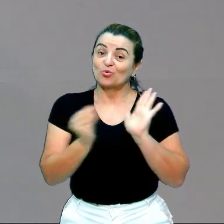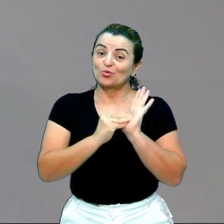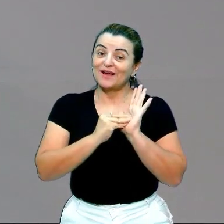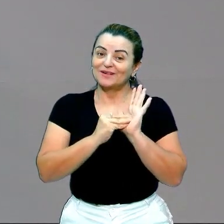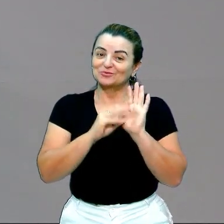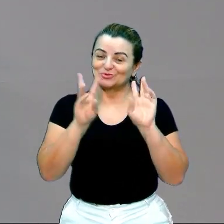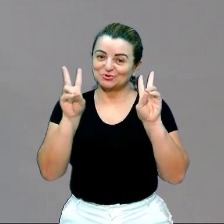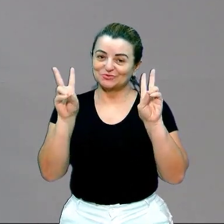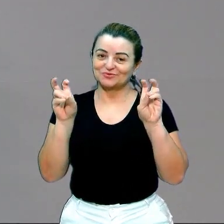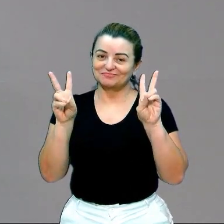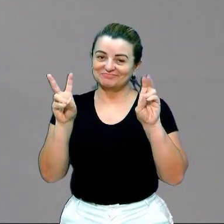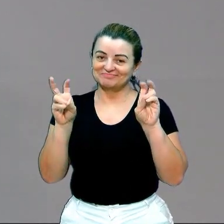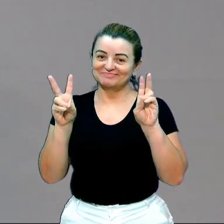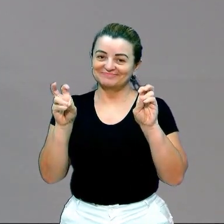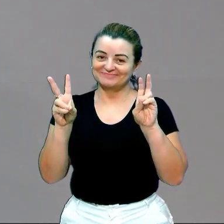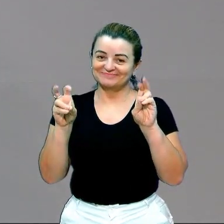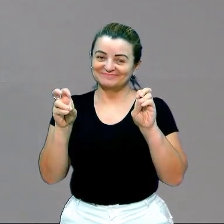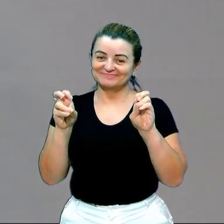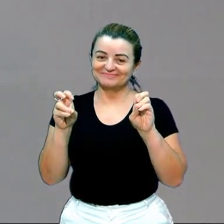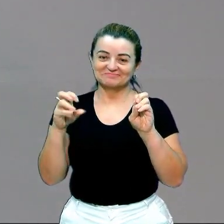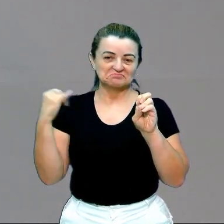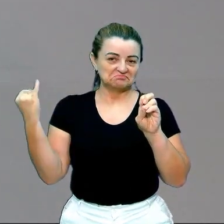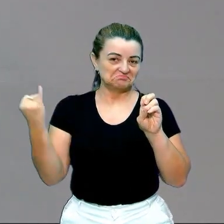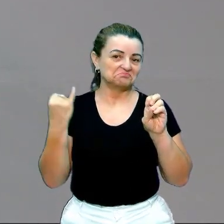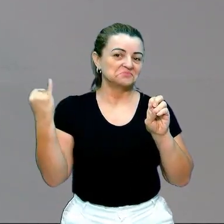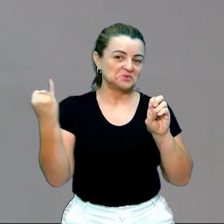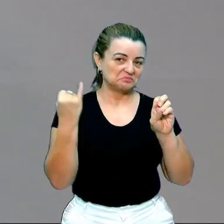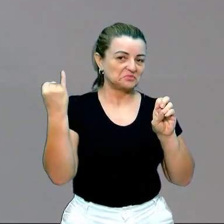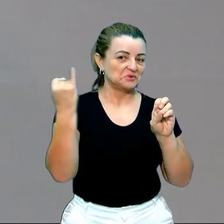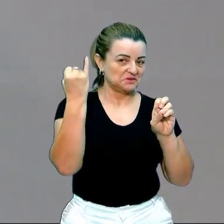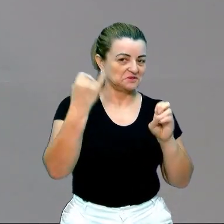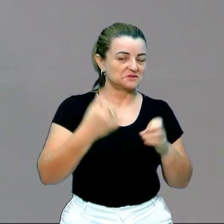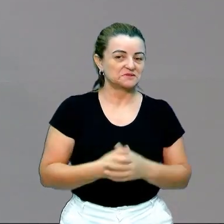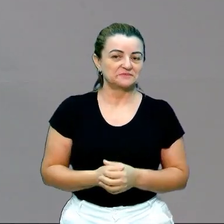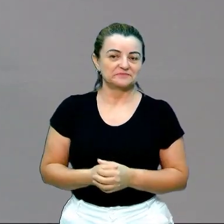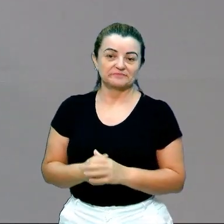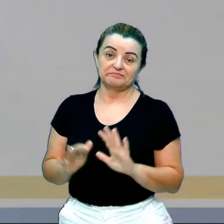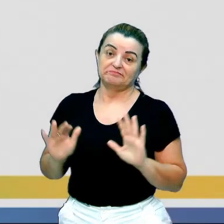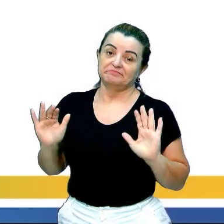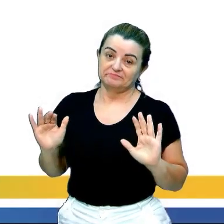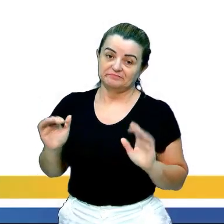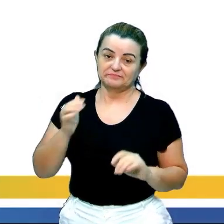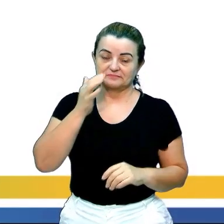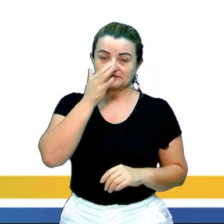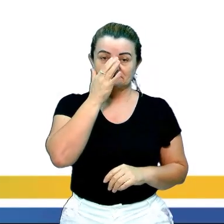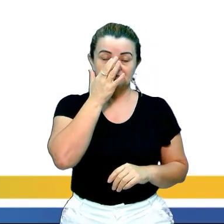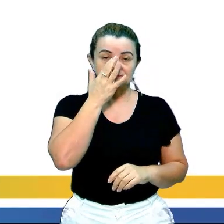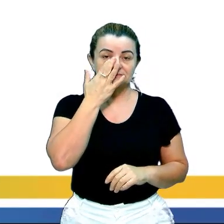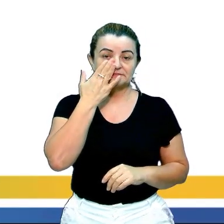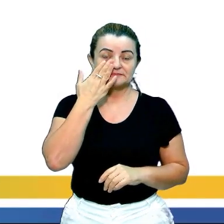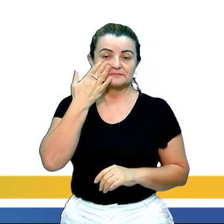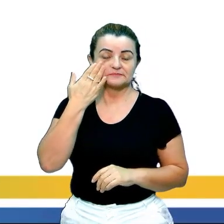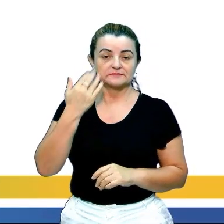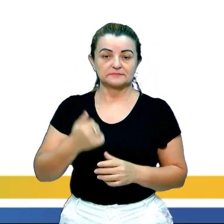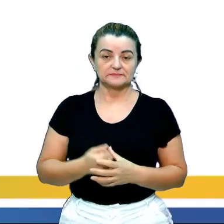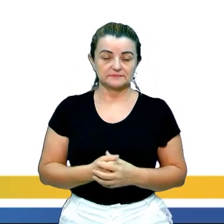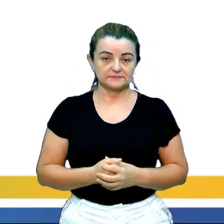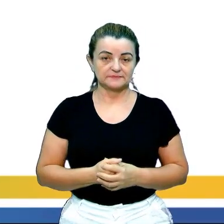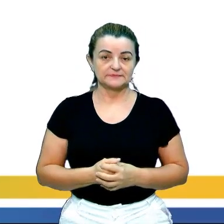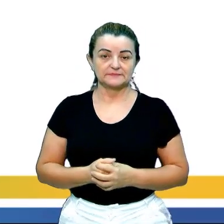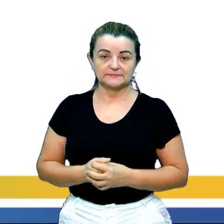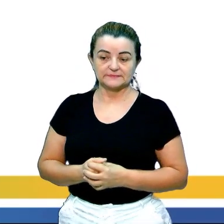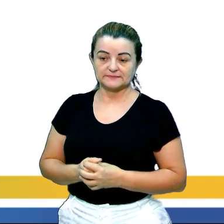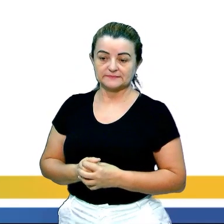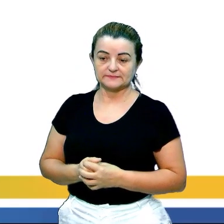Ela é um ponto fora da curva, isso é muito incomum de ser usado. Mas ela conseguiu. Vamos para a próxima.